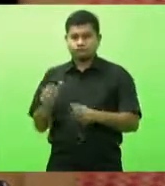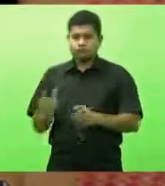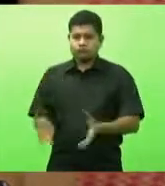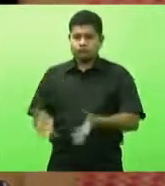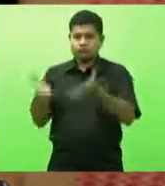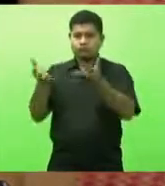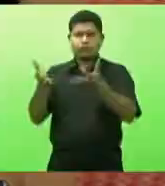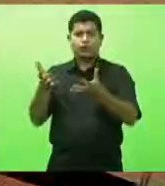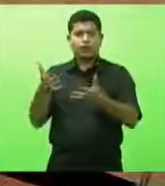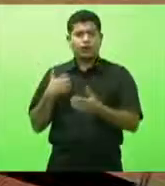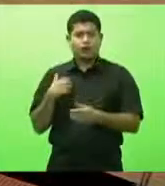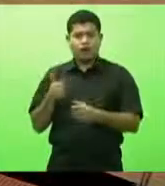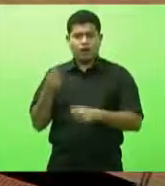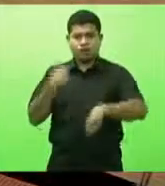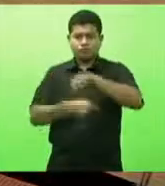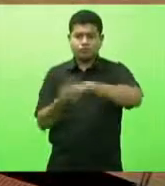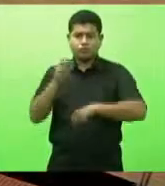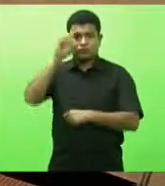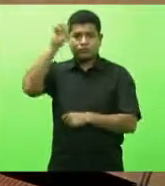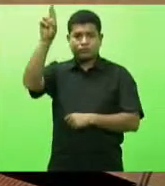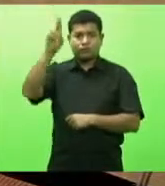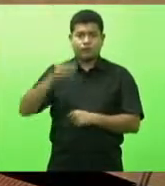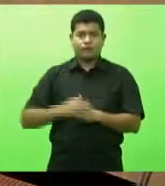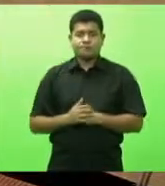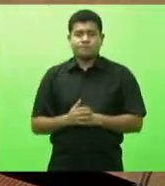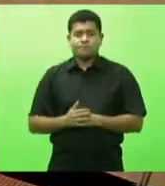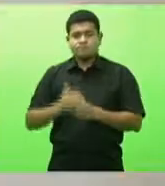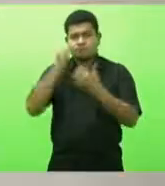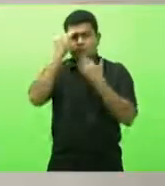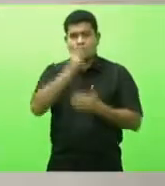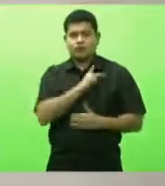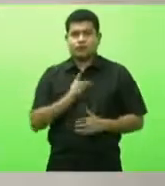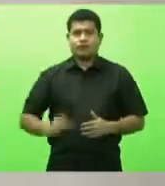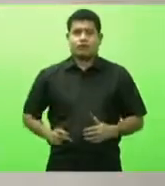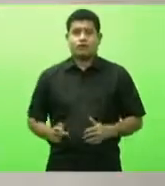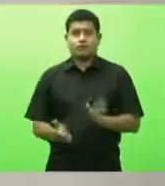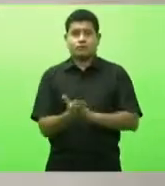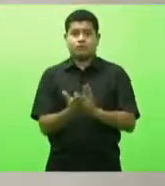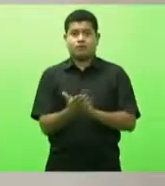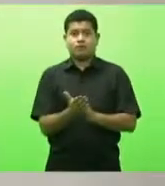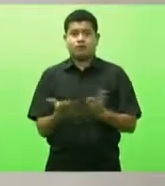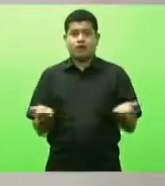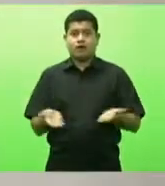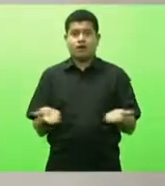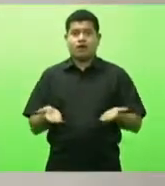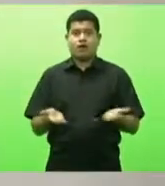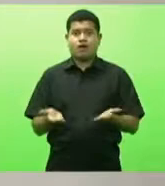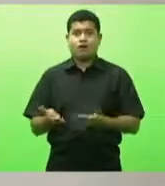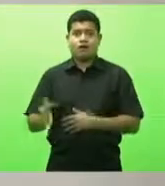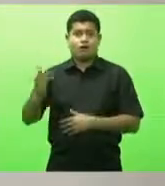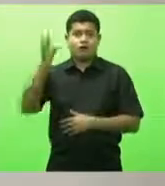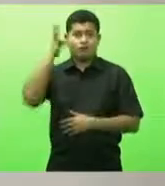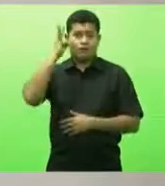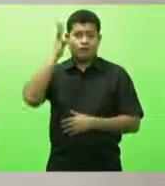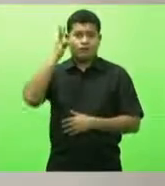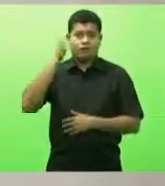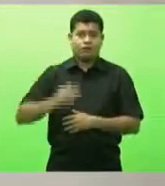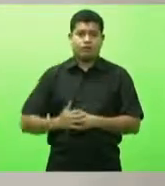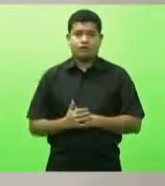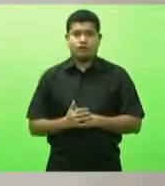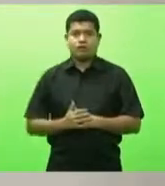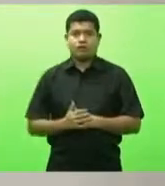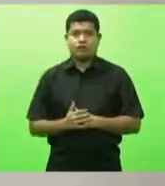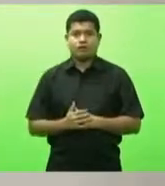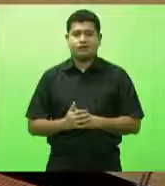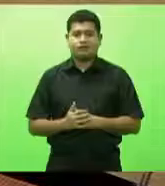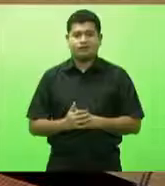obrigado, senhor presidente. Parabéns, deputado Maurício, Fernando Kriling, é assim que